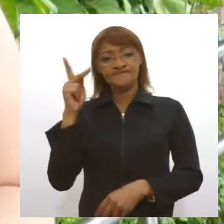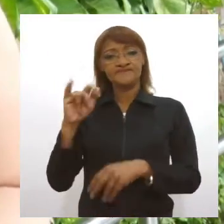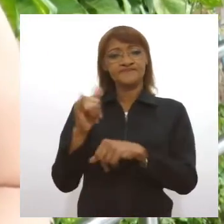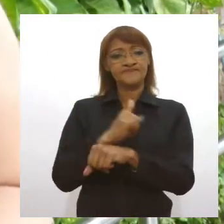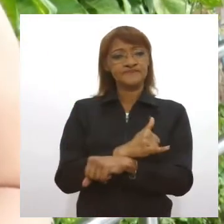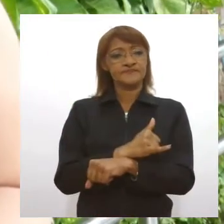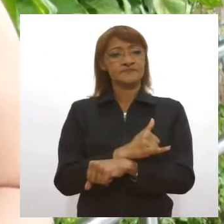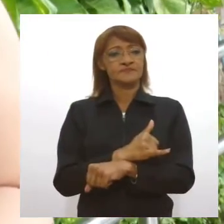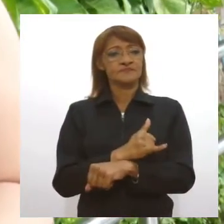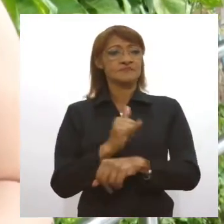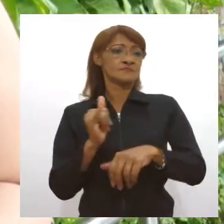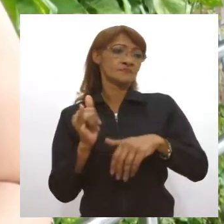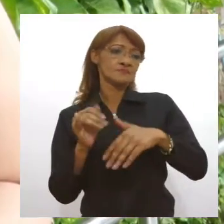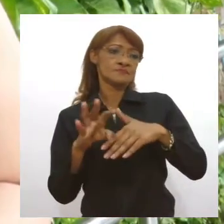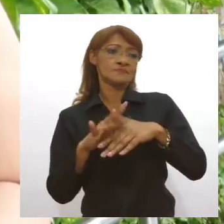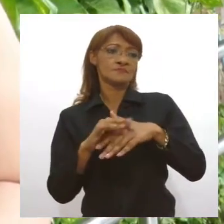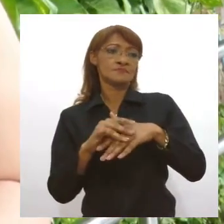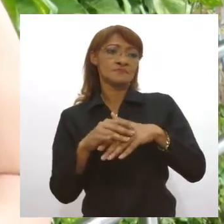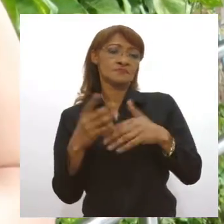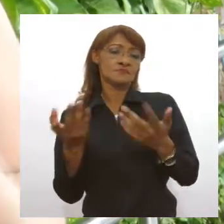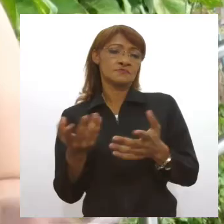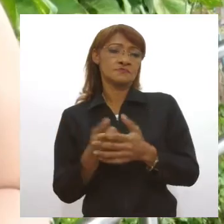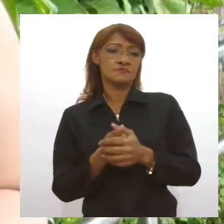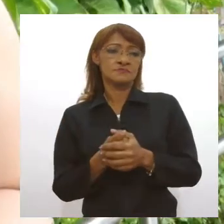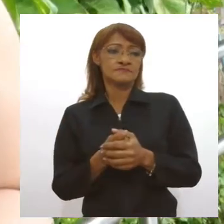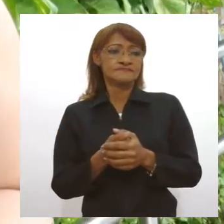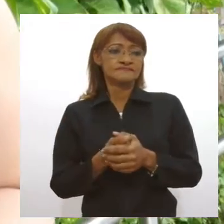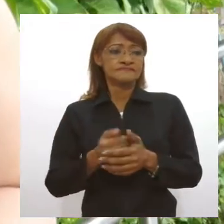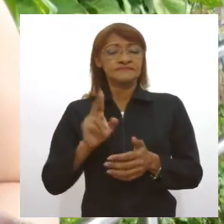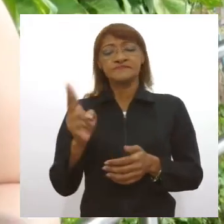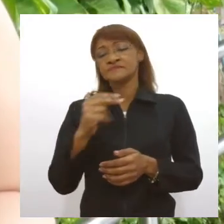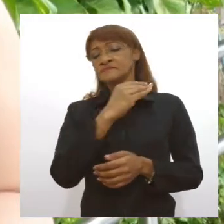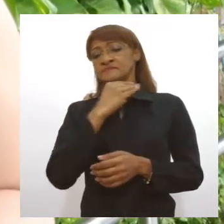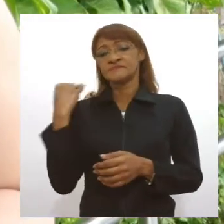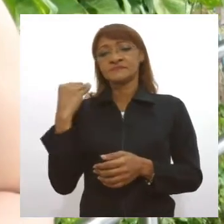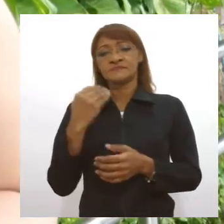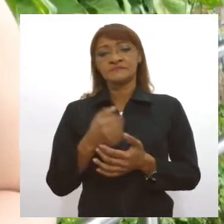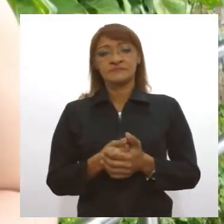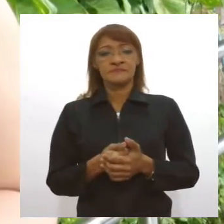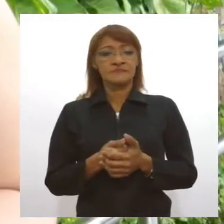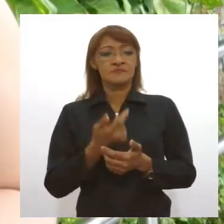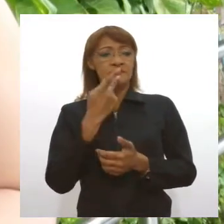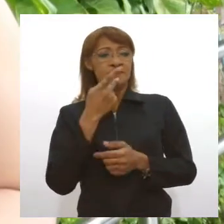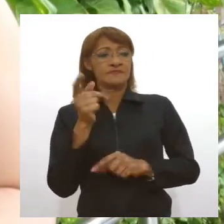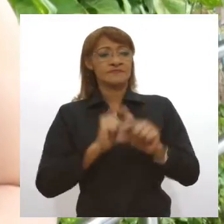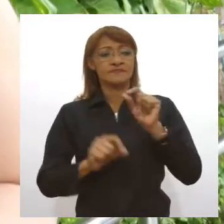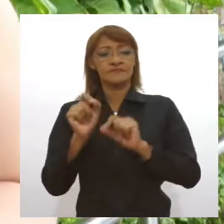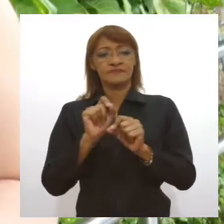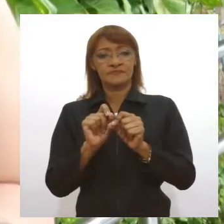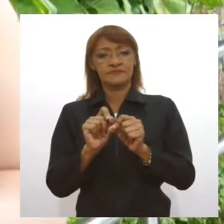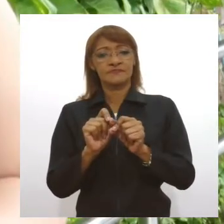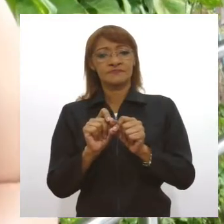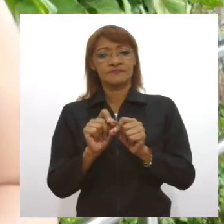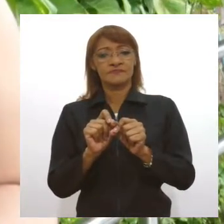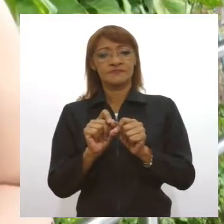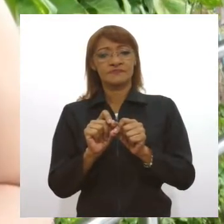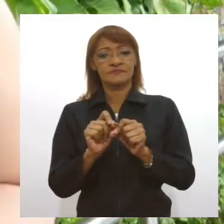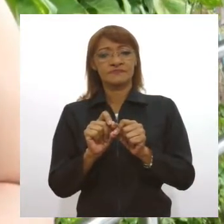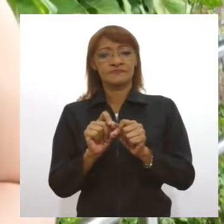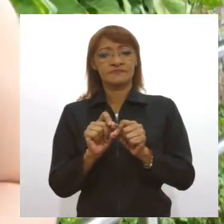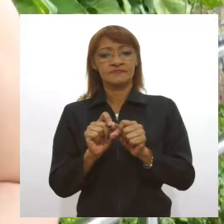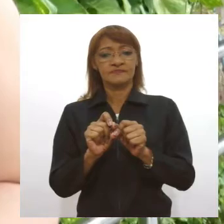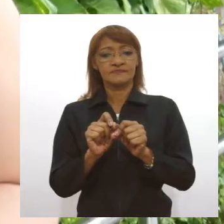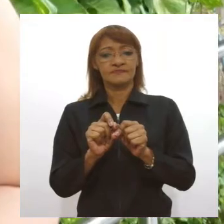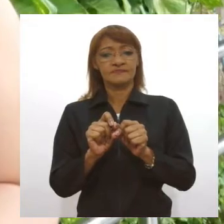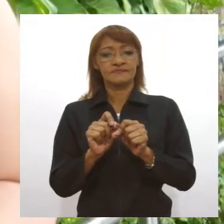que foram internadas, ou que infelizmente morreram, dizerem assim. As pessoas dizendo